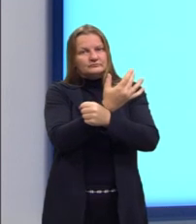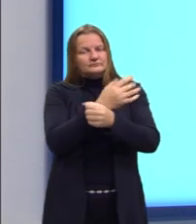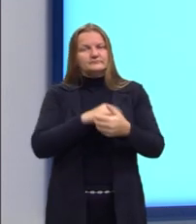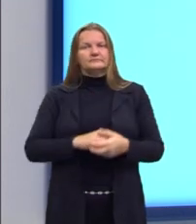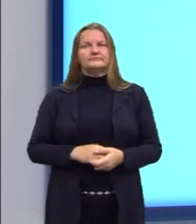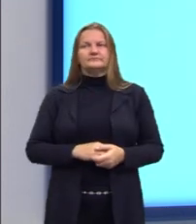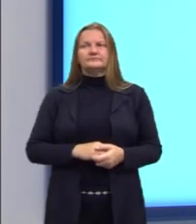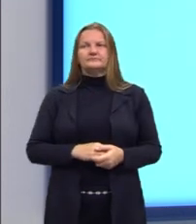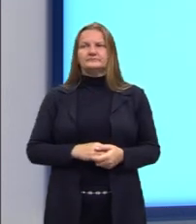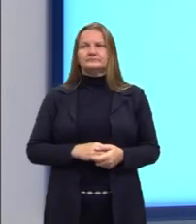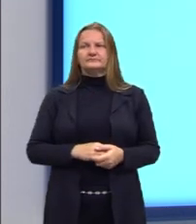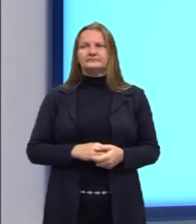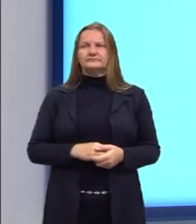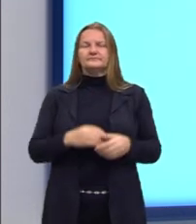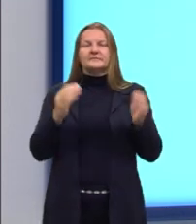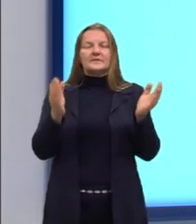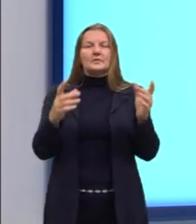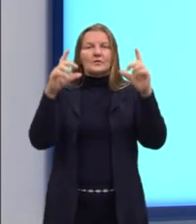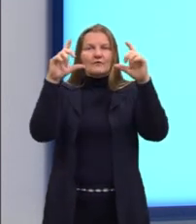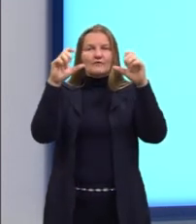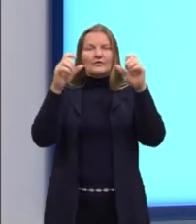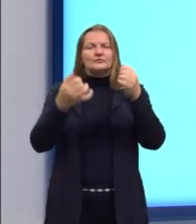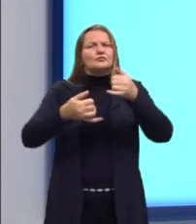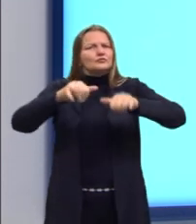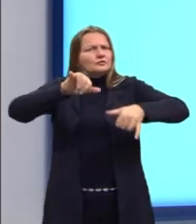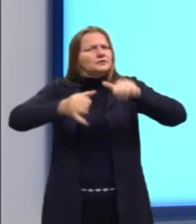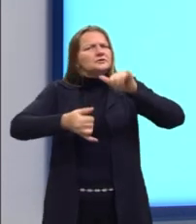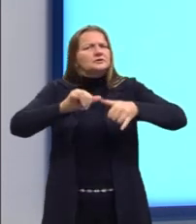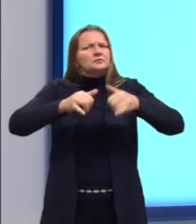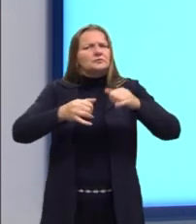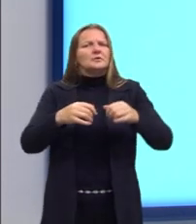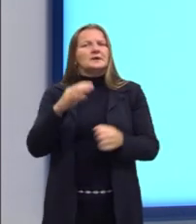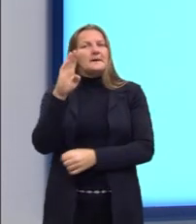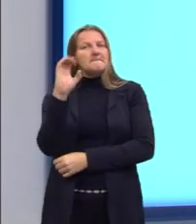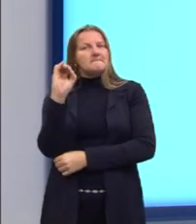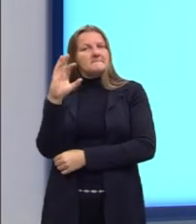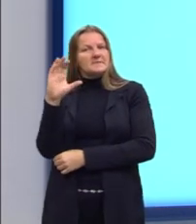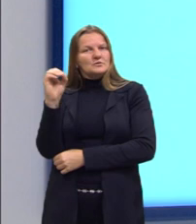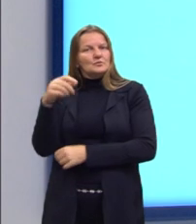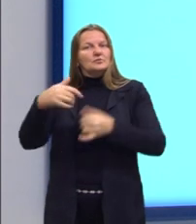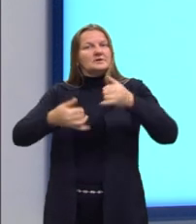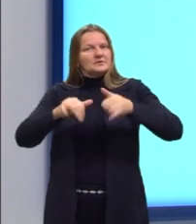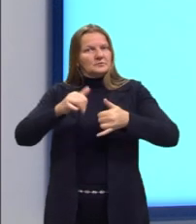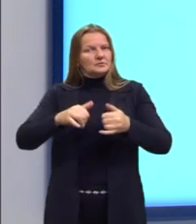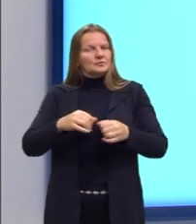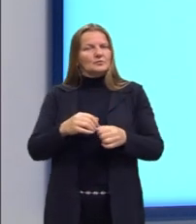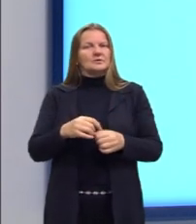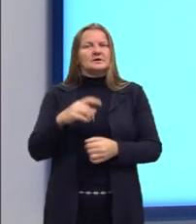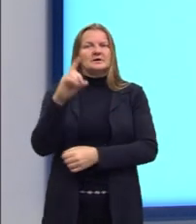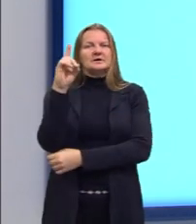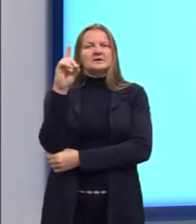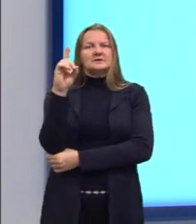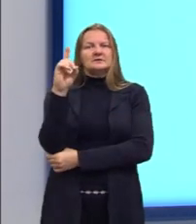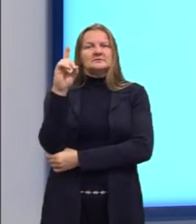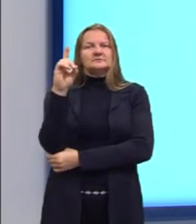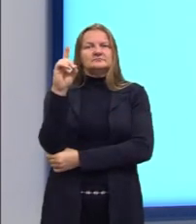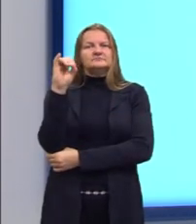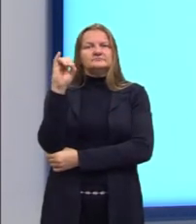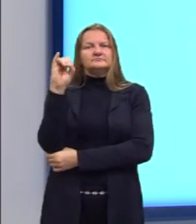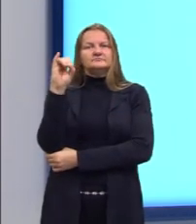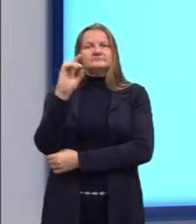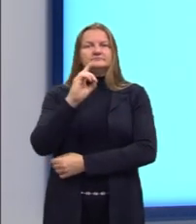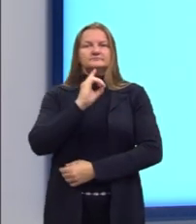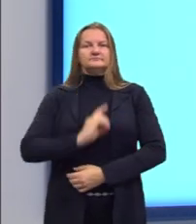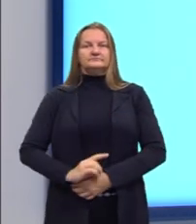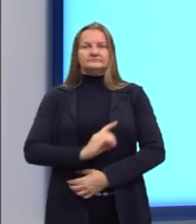um químico, tá? Um bioquímico dinamarquês que criou essa